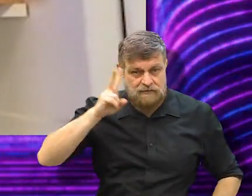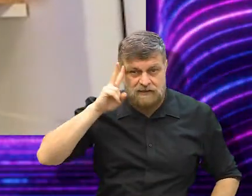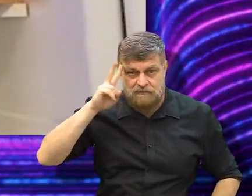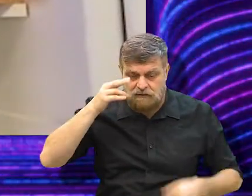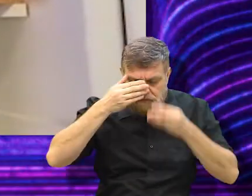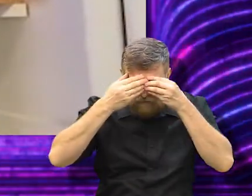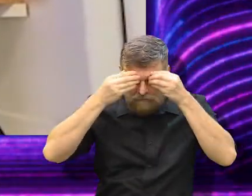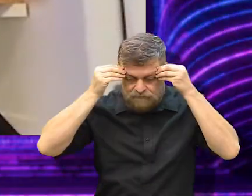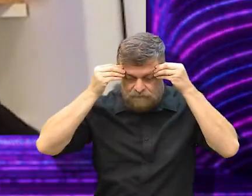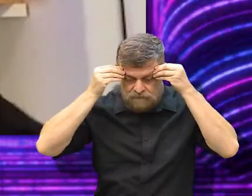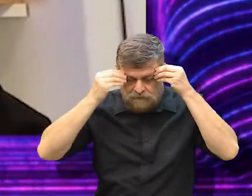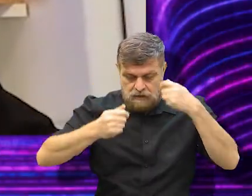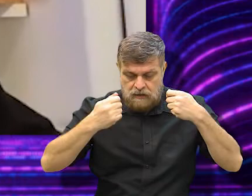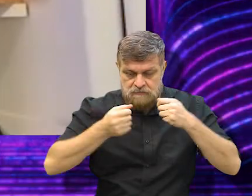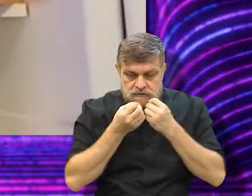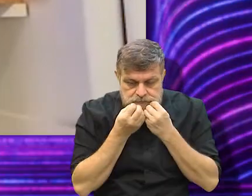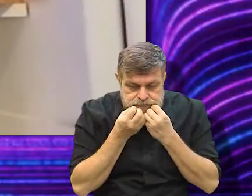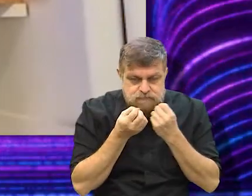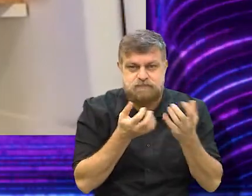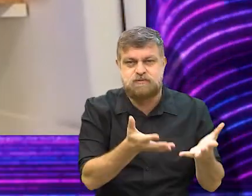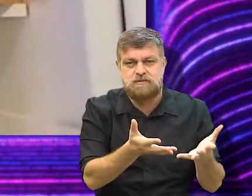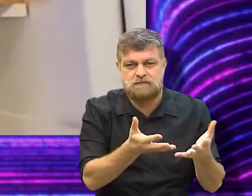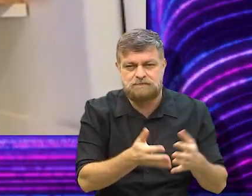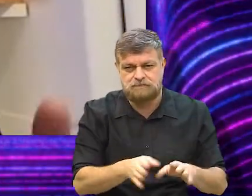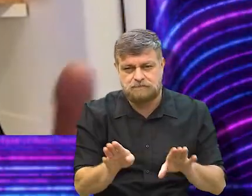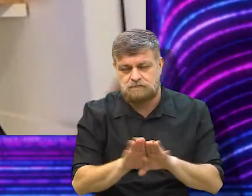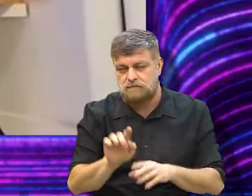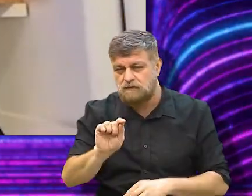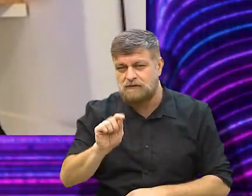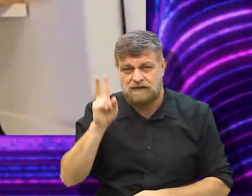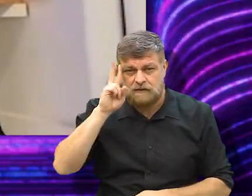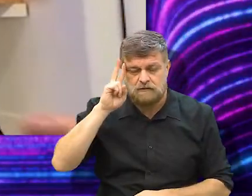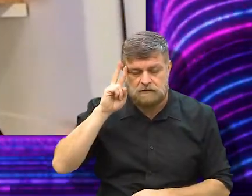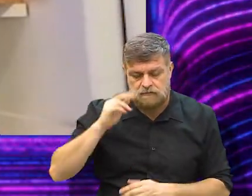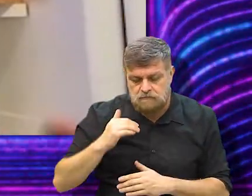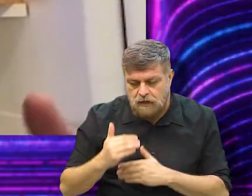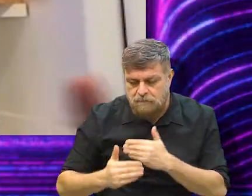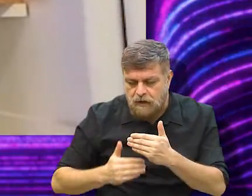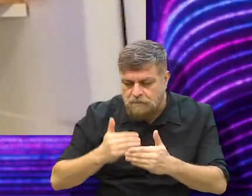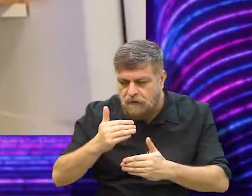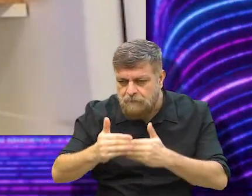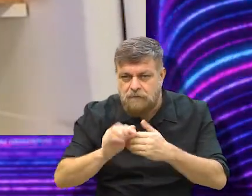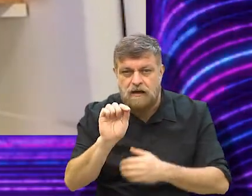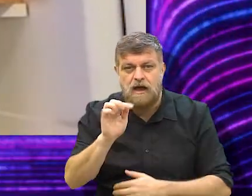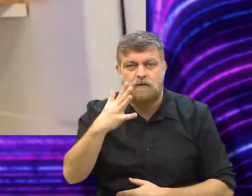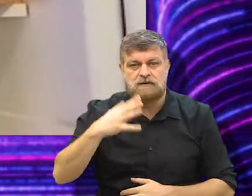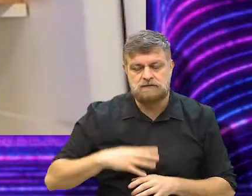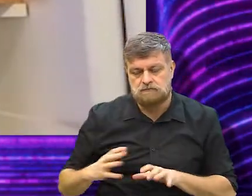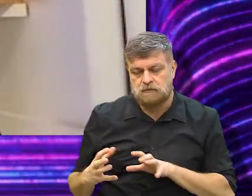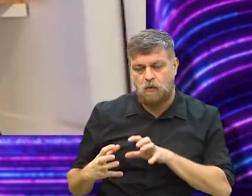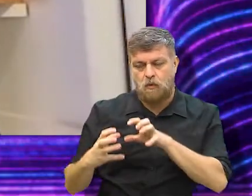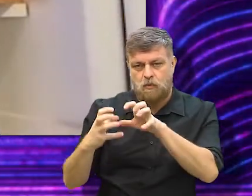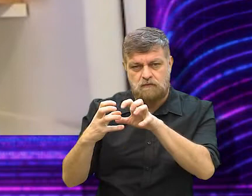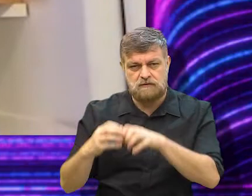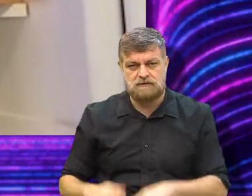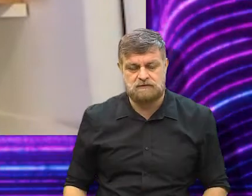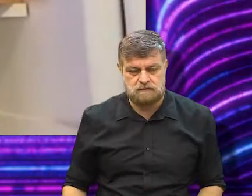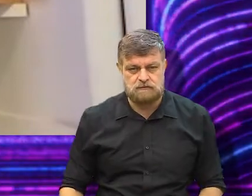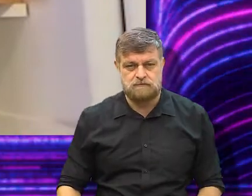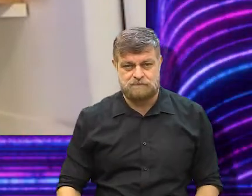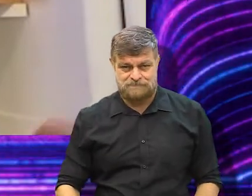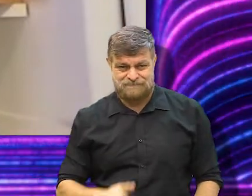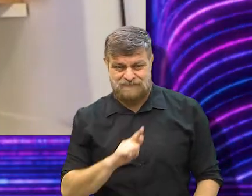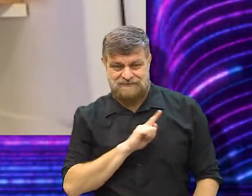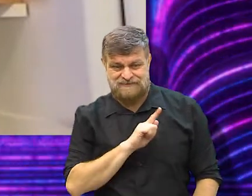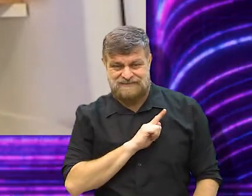lembrava mais, que agora ele tem necessidade de contar para ela. E aí a história vai evoluindo, aí vem o confronto com o ex-genro